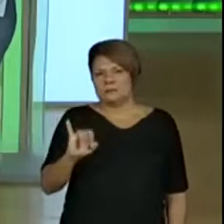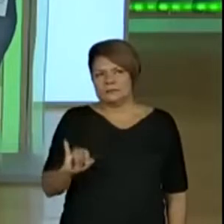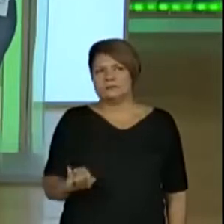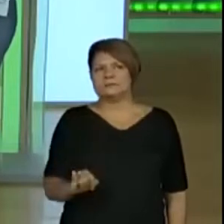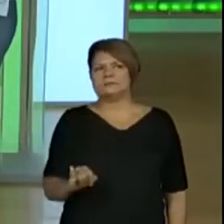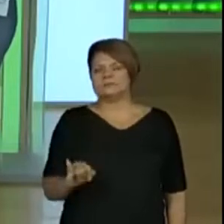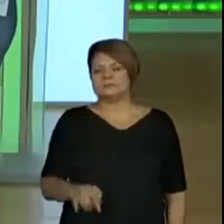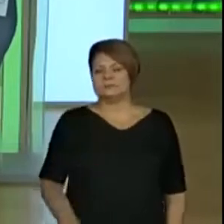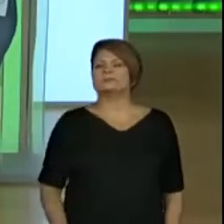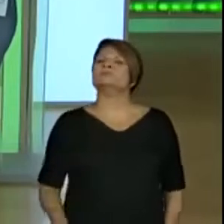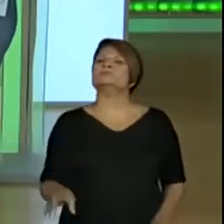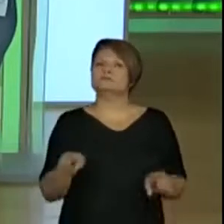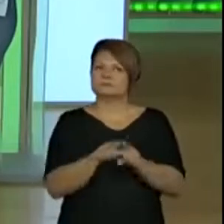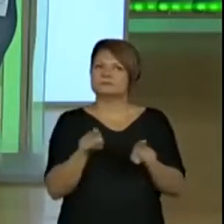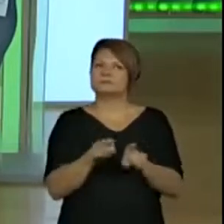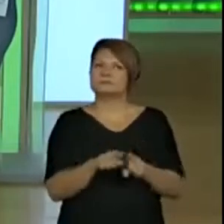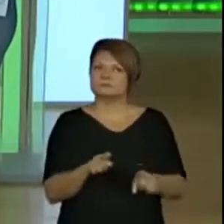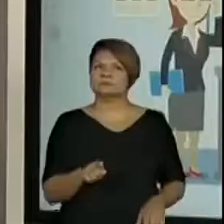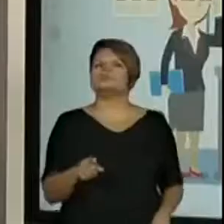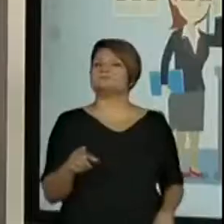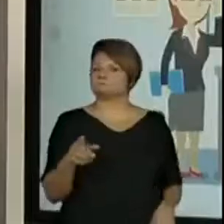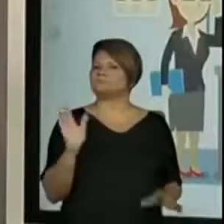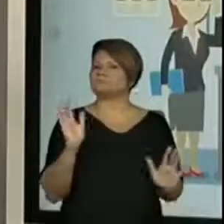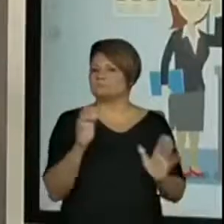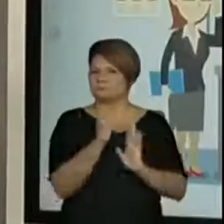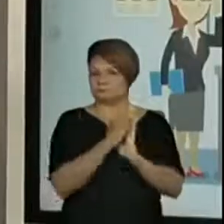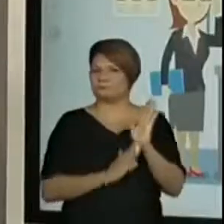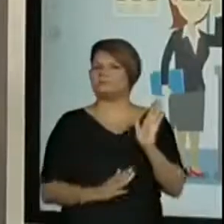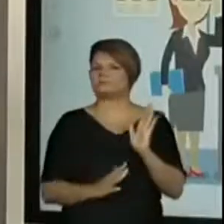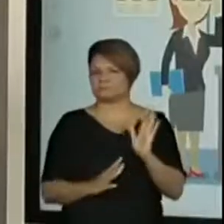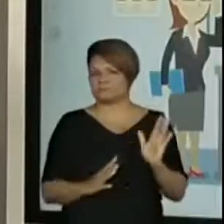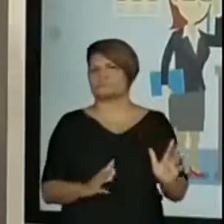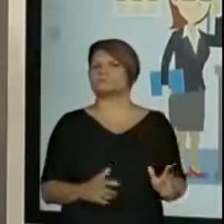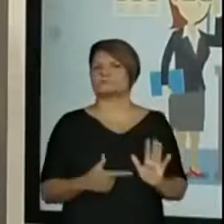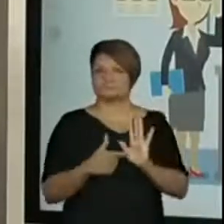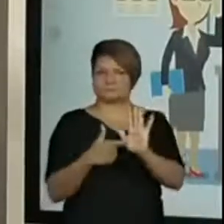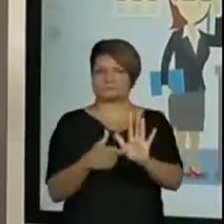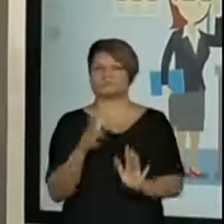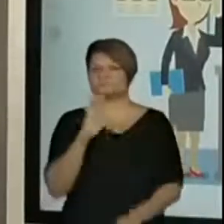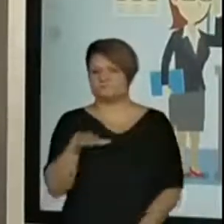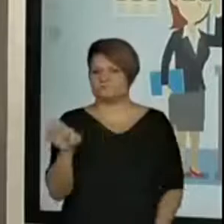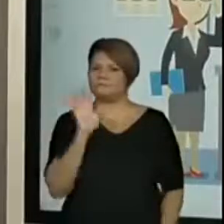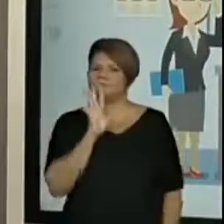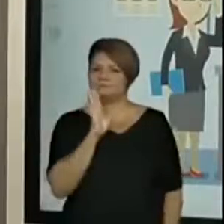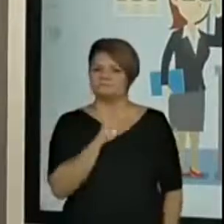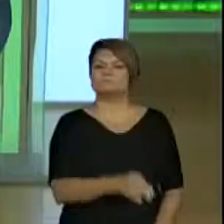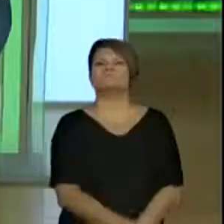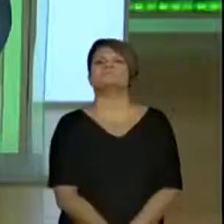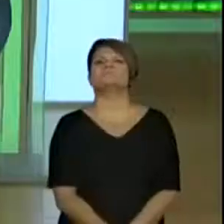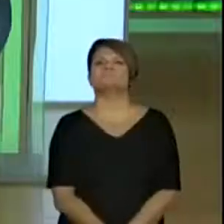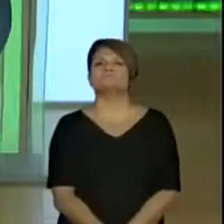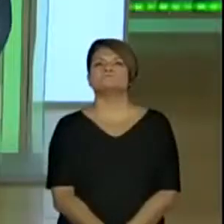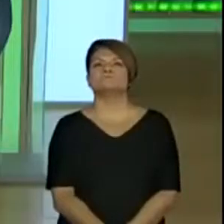Rose Nilda, já disse que deu uma atividade como essa com os alunos dela. Muito legal, professora.